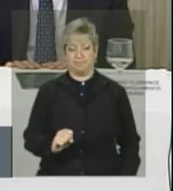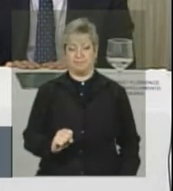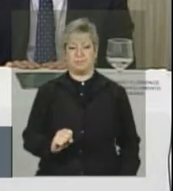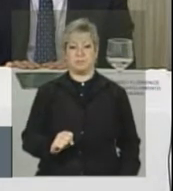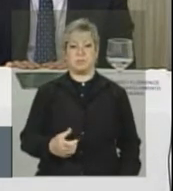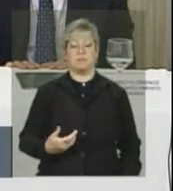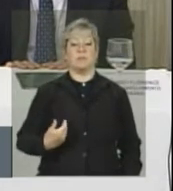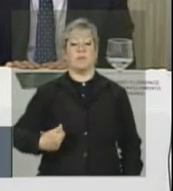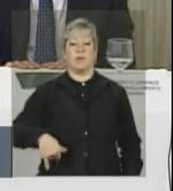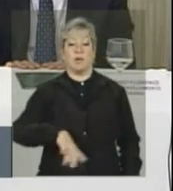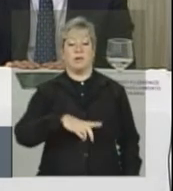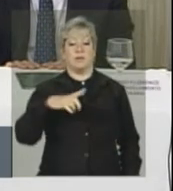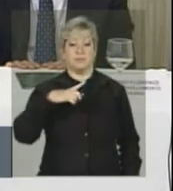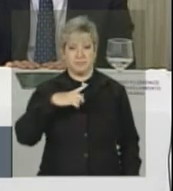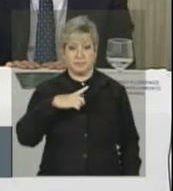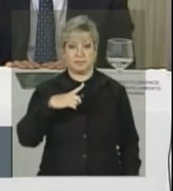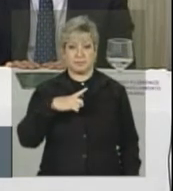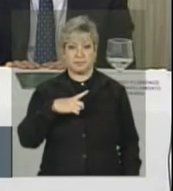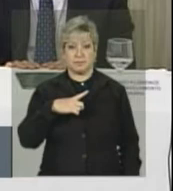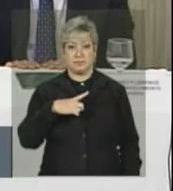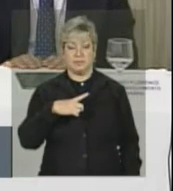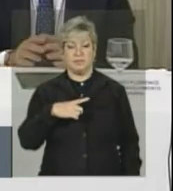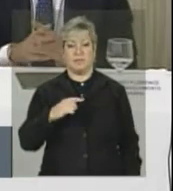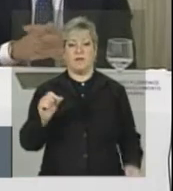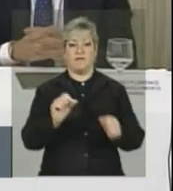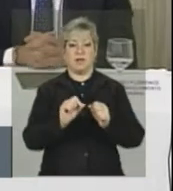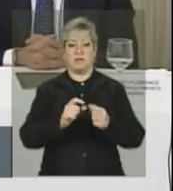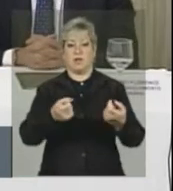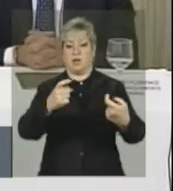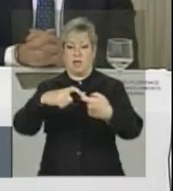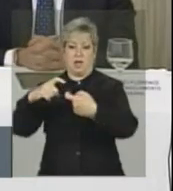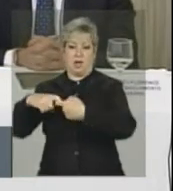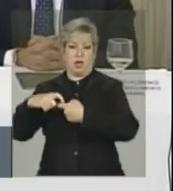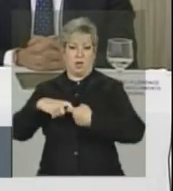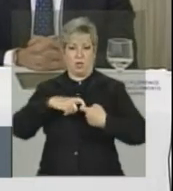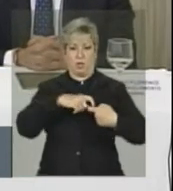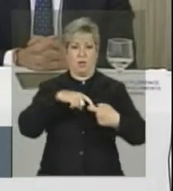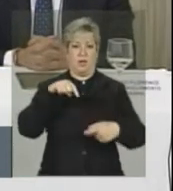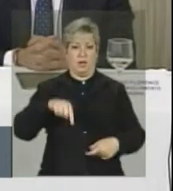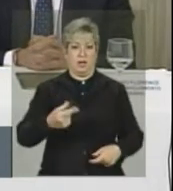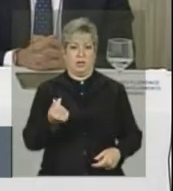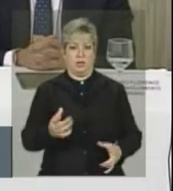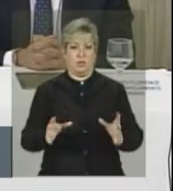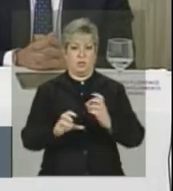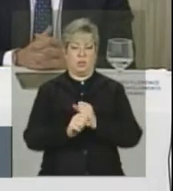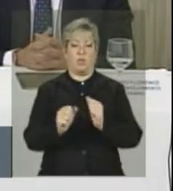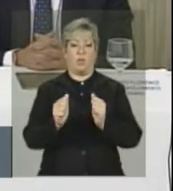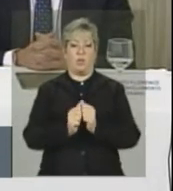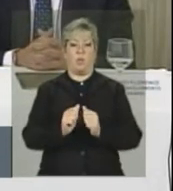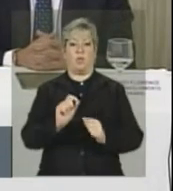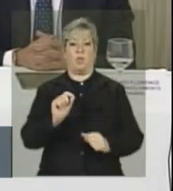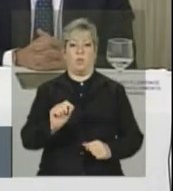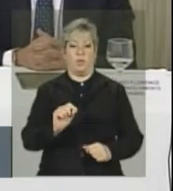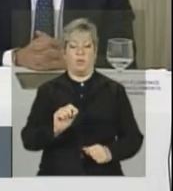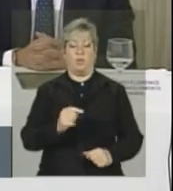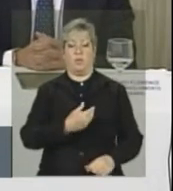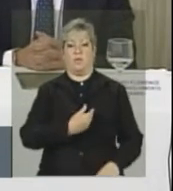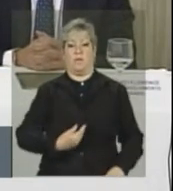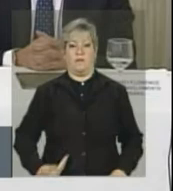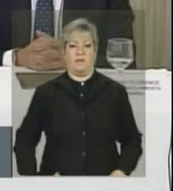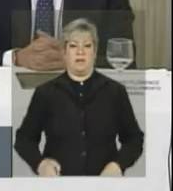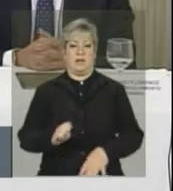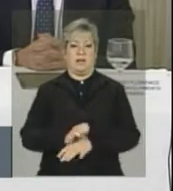conveniando esses recursos com os nossos governos estaduais, que têm sido